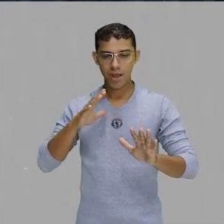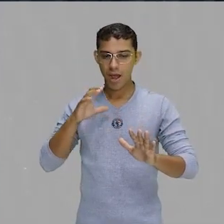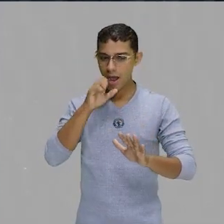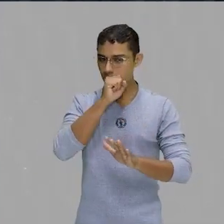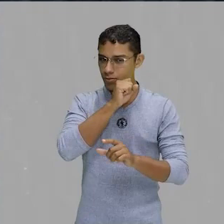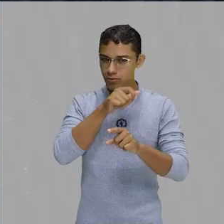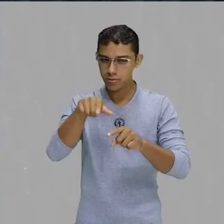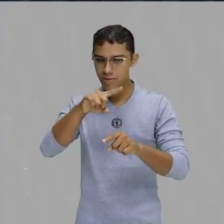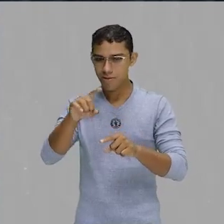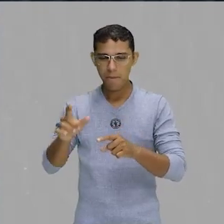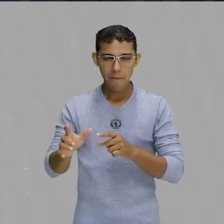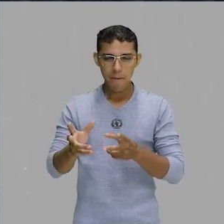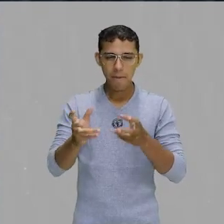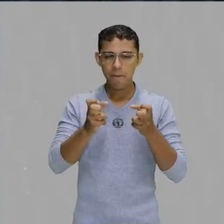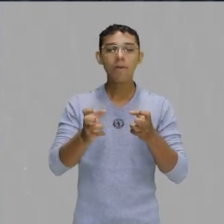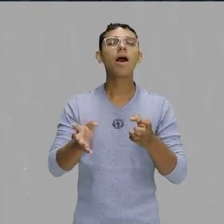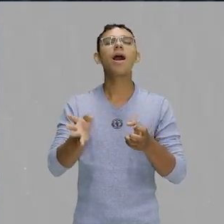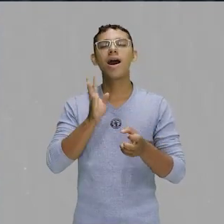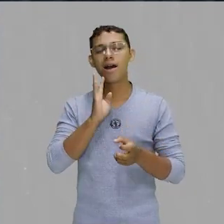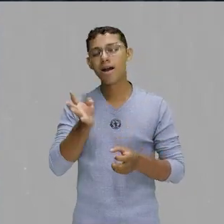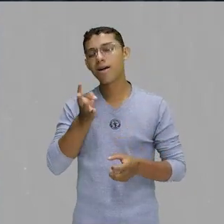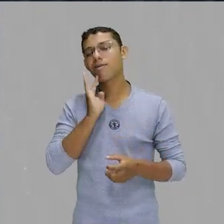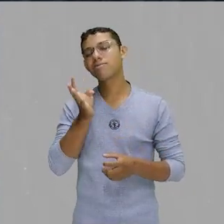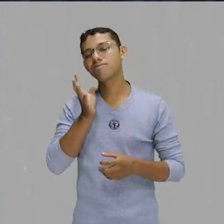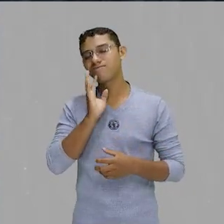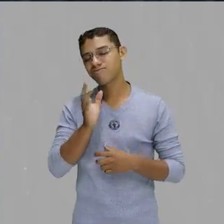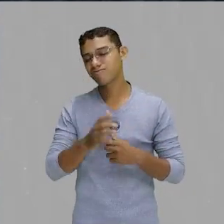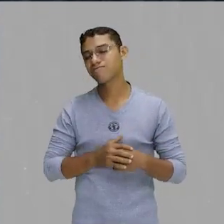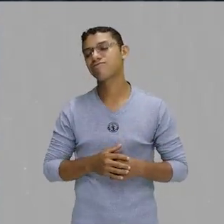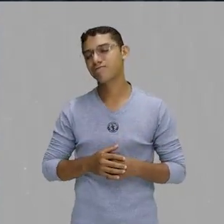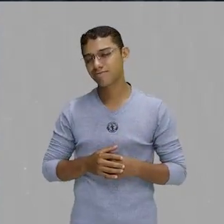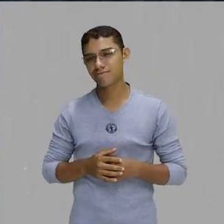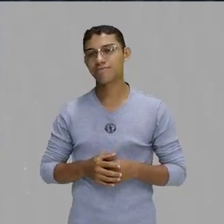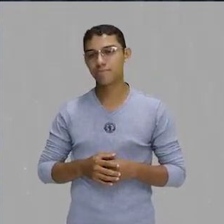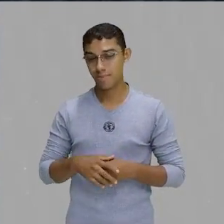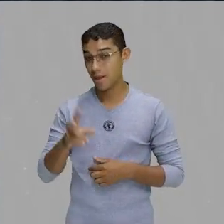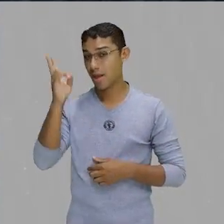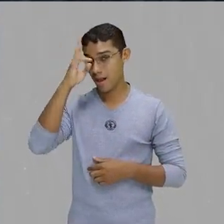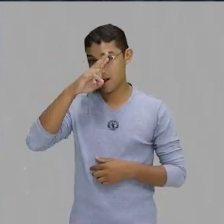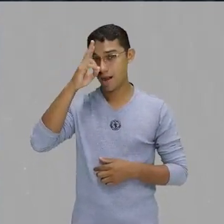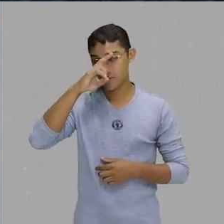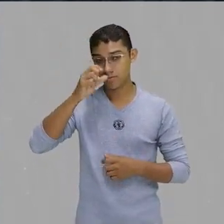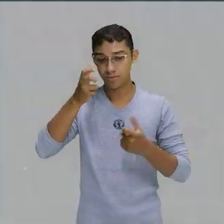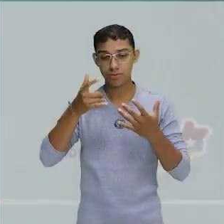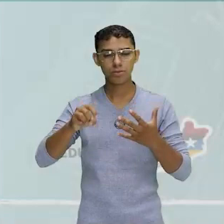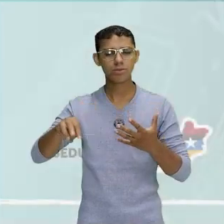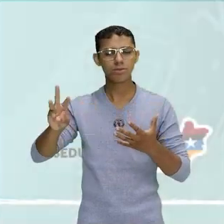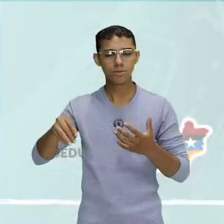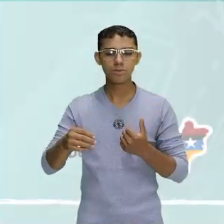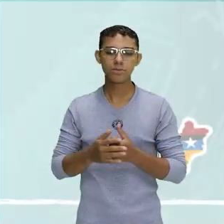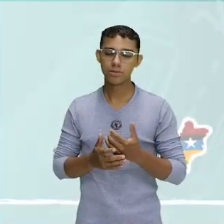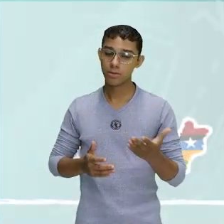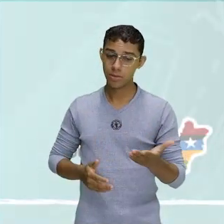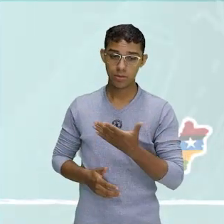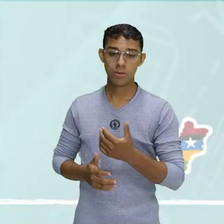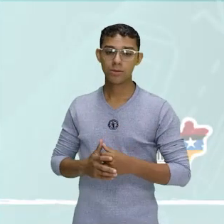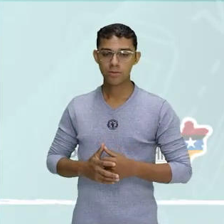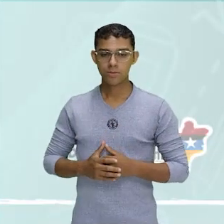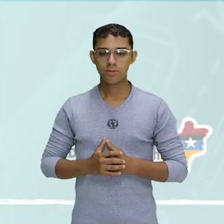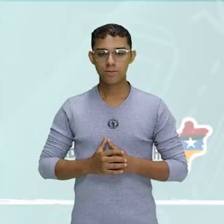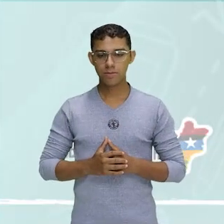vocês, muitos de vocês vão se admirar do estilo que eu estou falando, de quem eu estou falando, tá? Então,